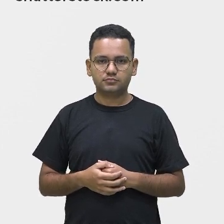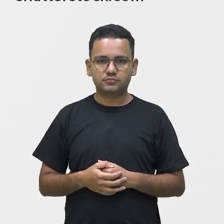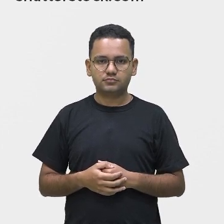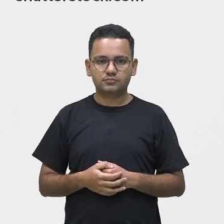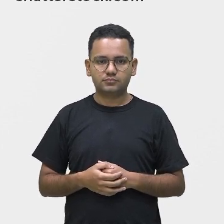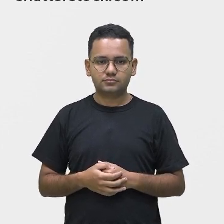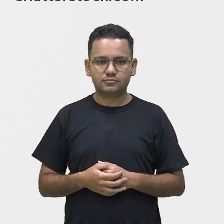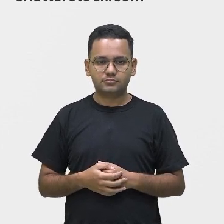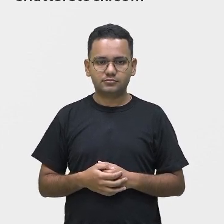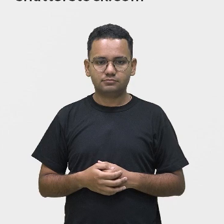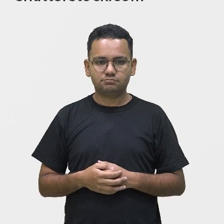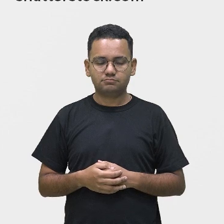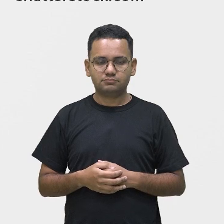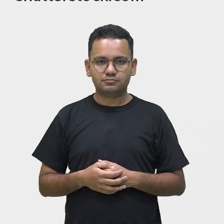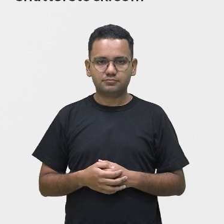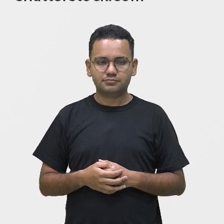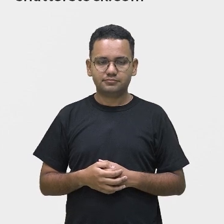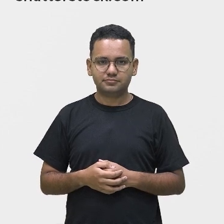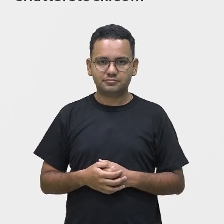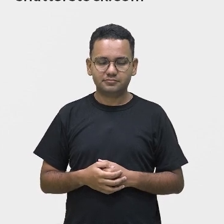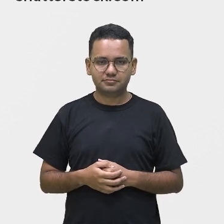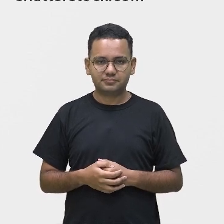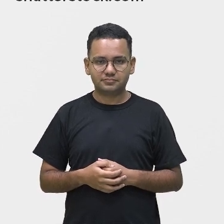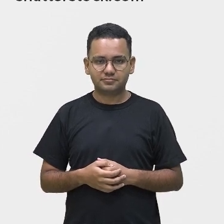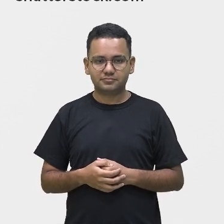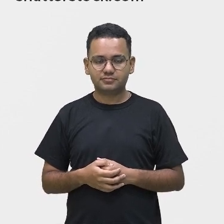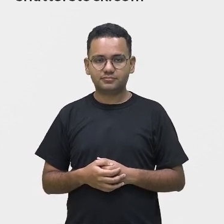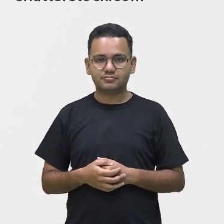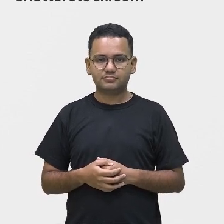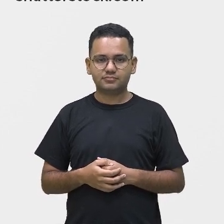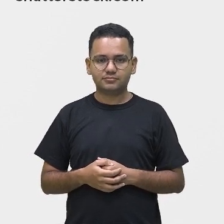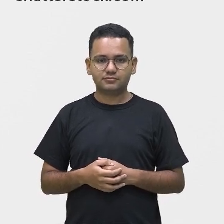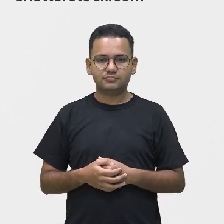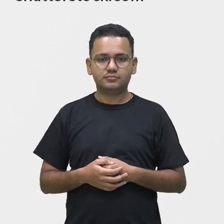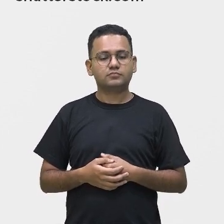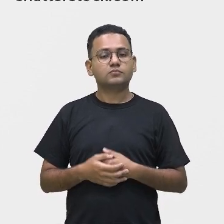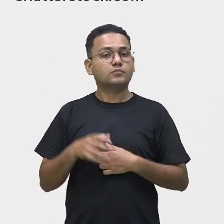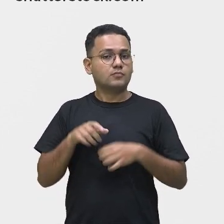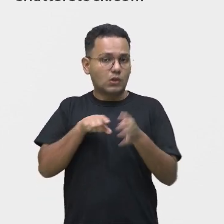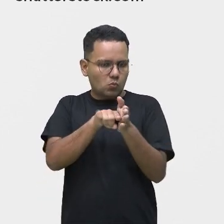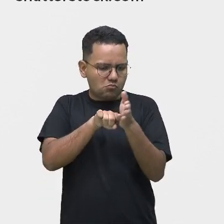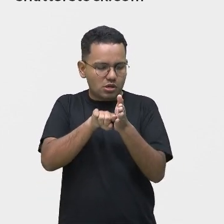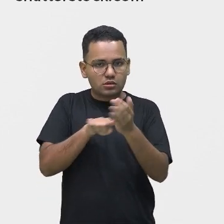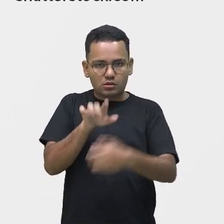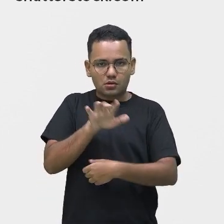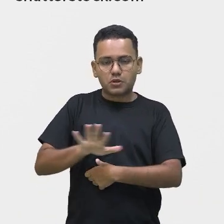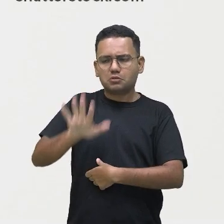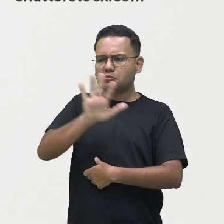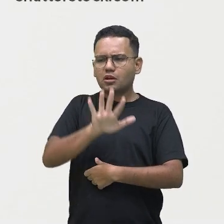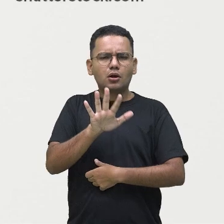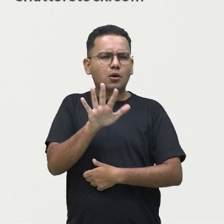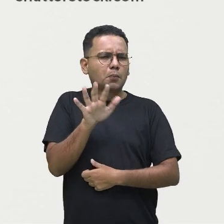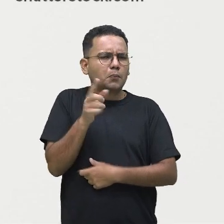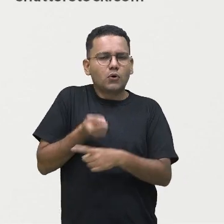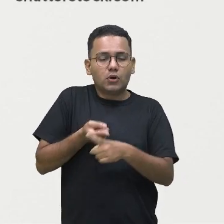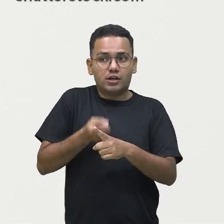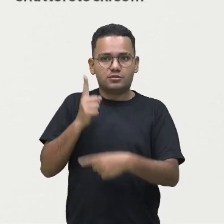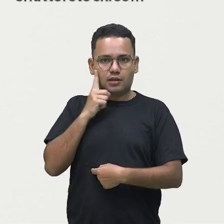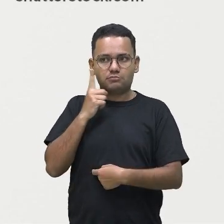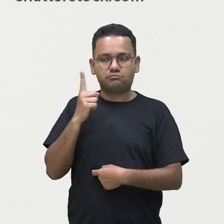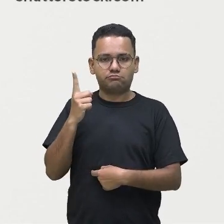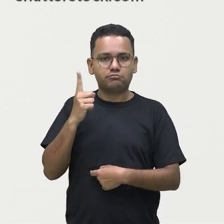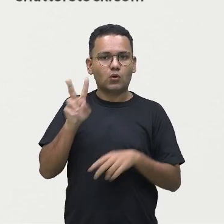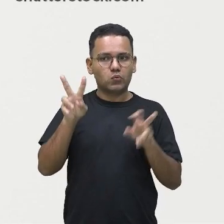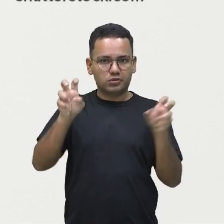porque aqui vai pertencer um assunto mais complexo. Claro que aqui você, do